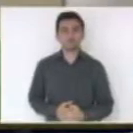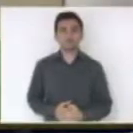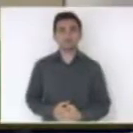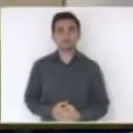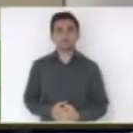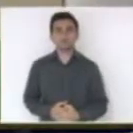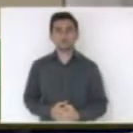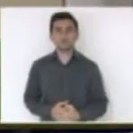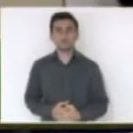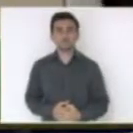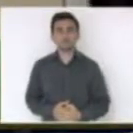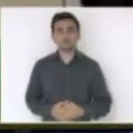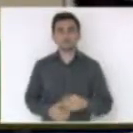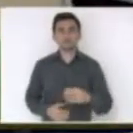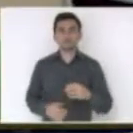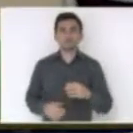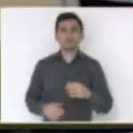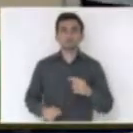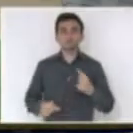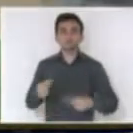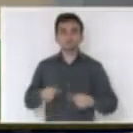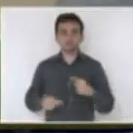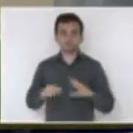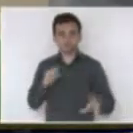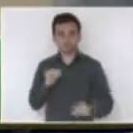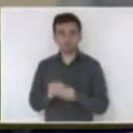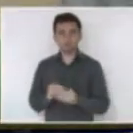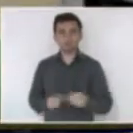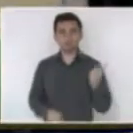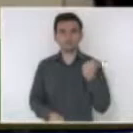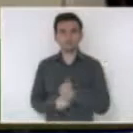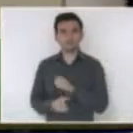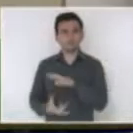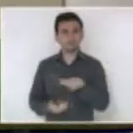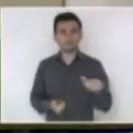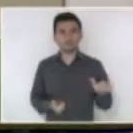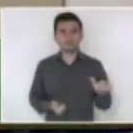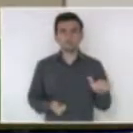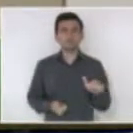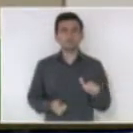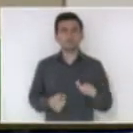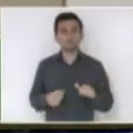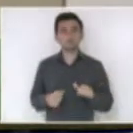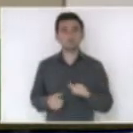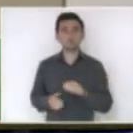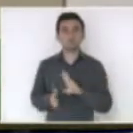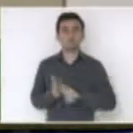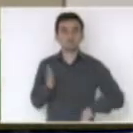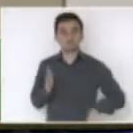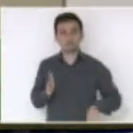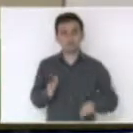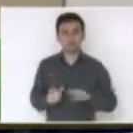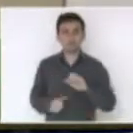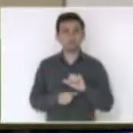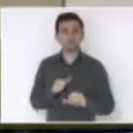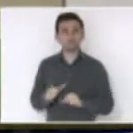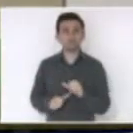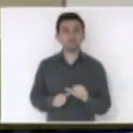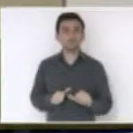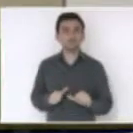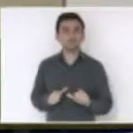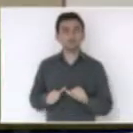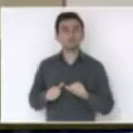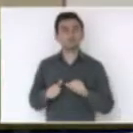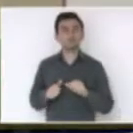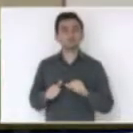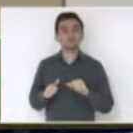Em discussão com emenda substitutiva global e subemenda modificativa, acrescenta o